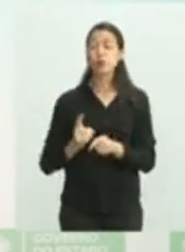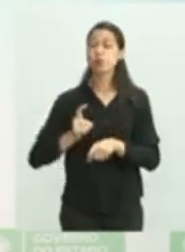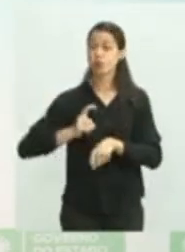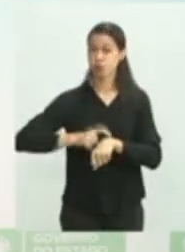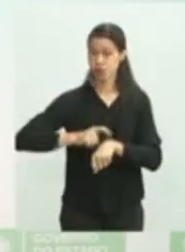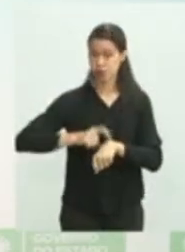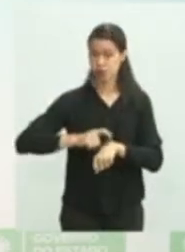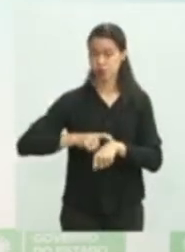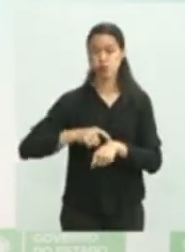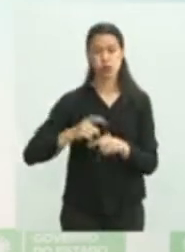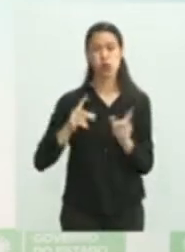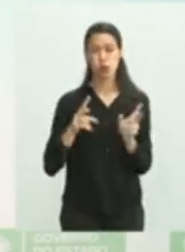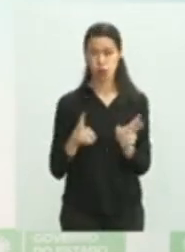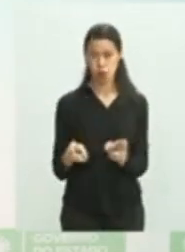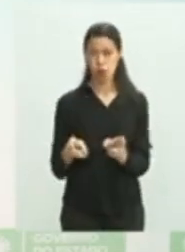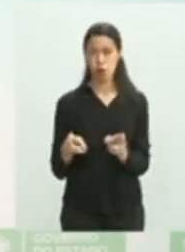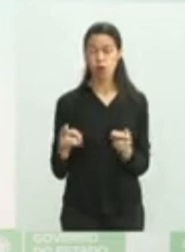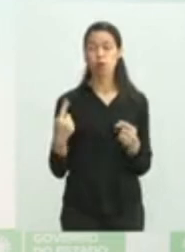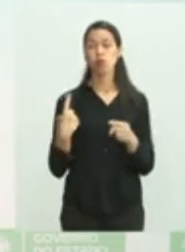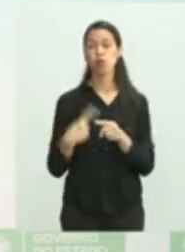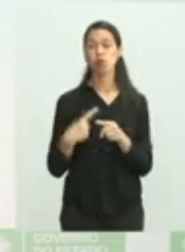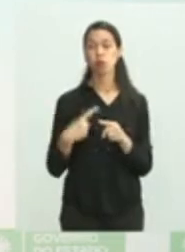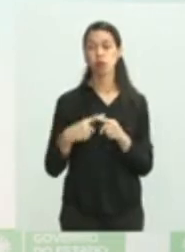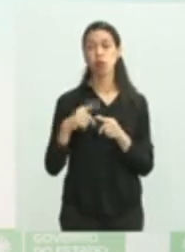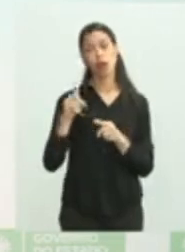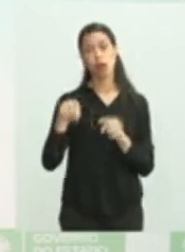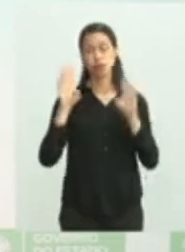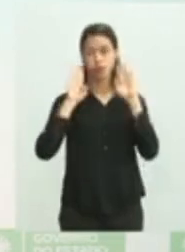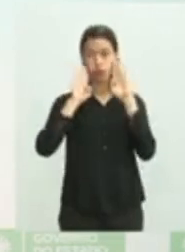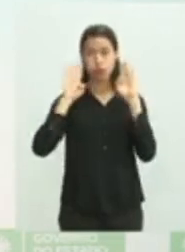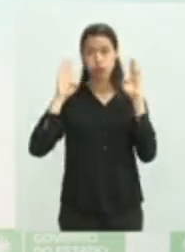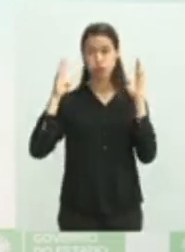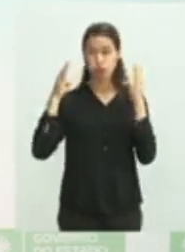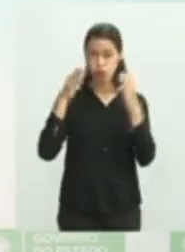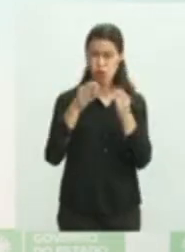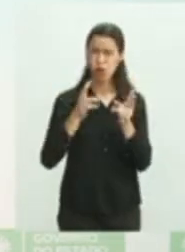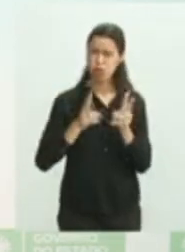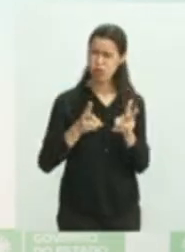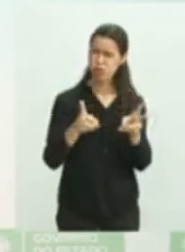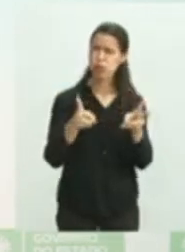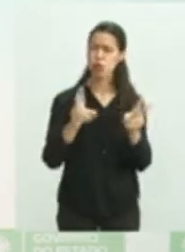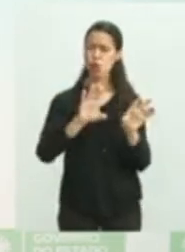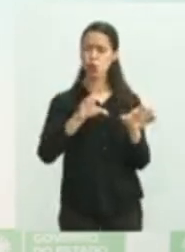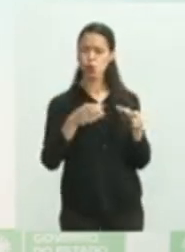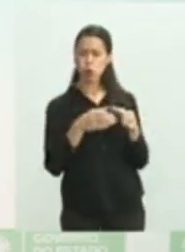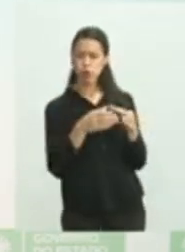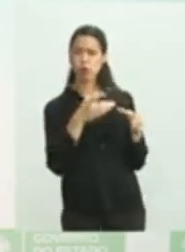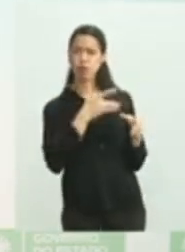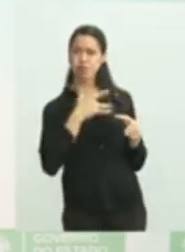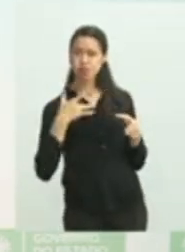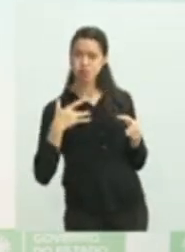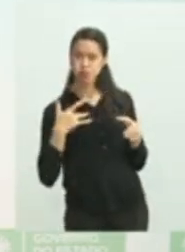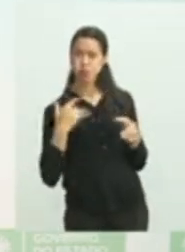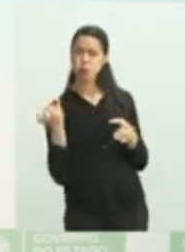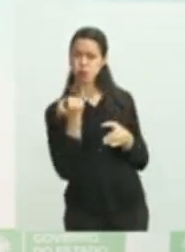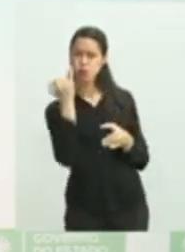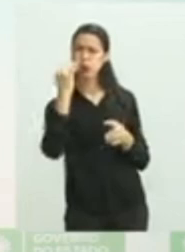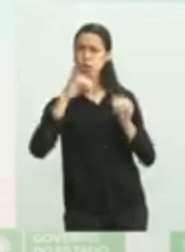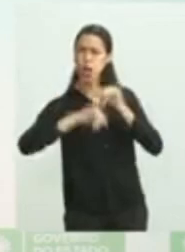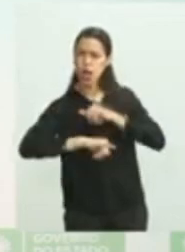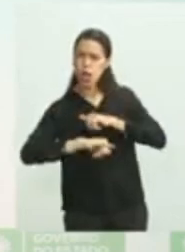direcionadas mais pela equipe de saúde no sentido de dar todas as informações